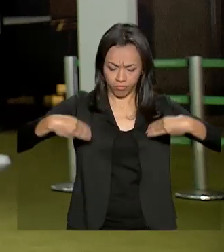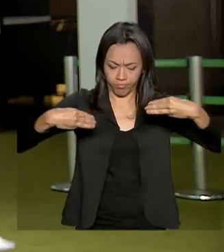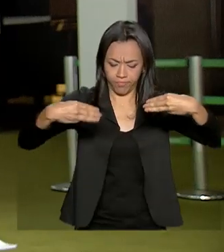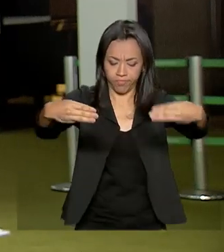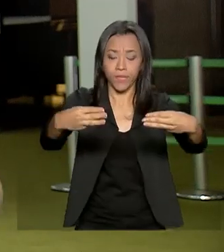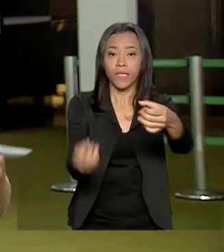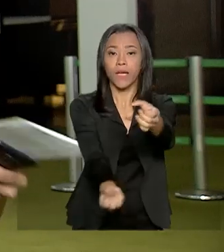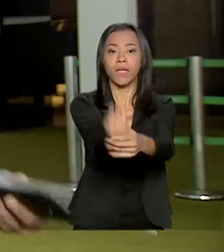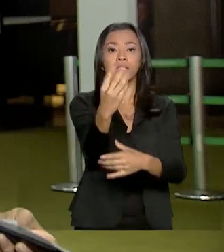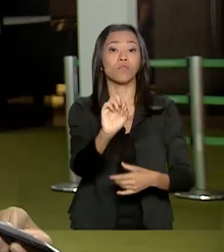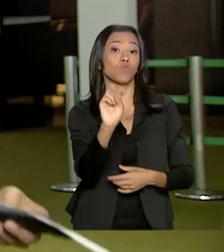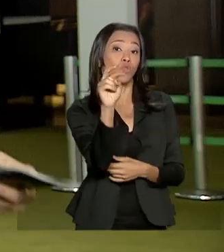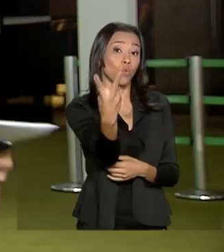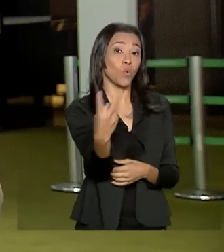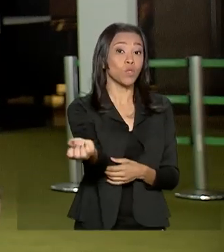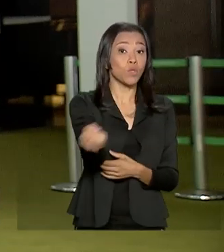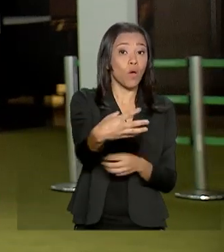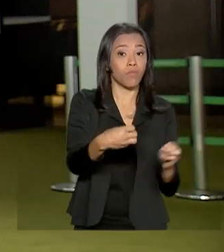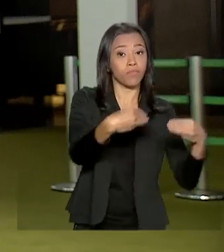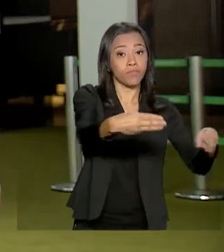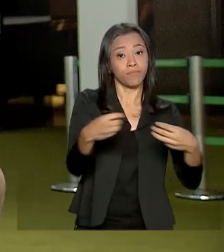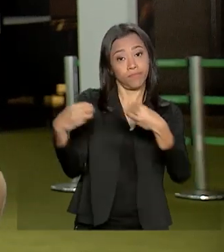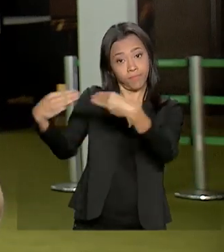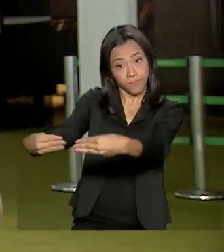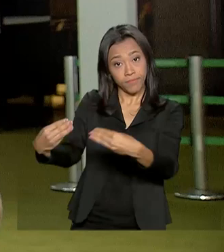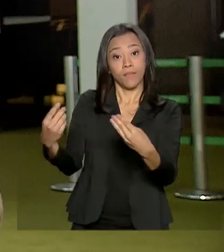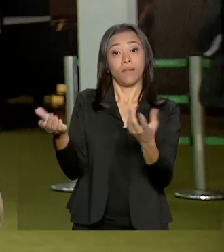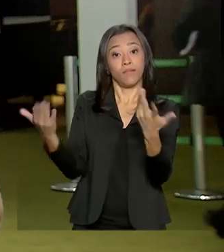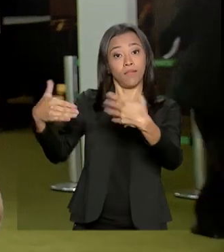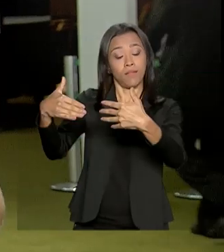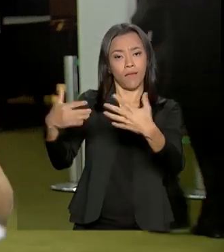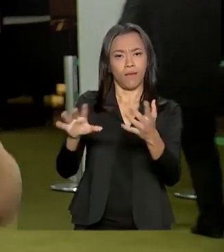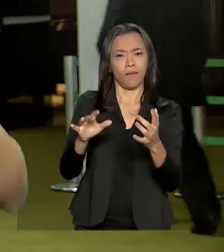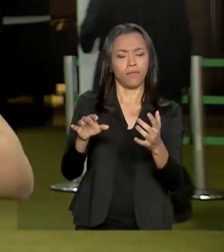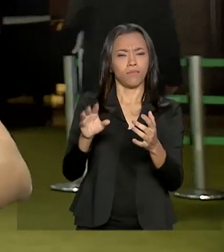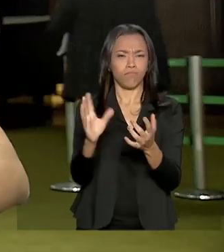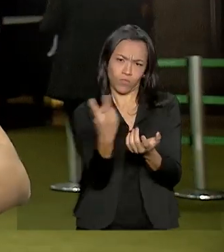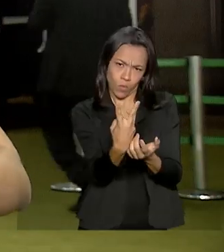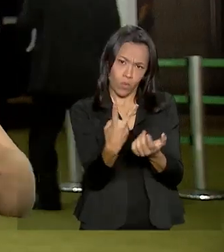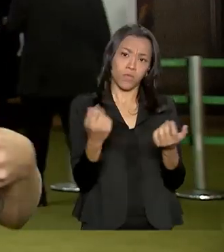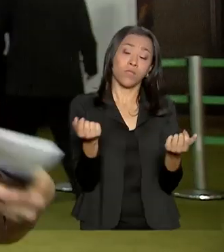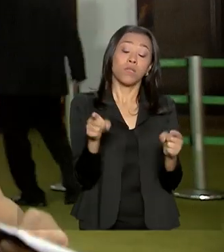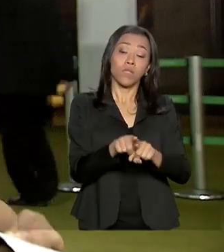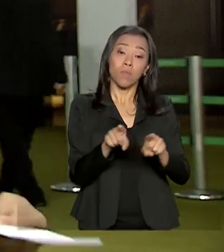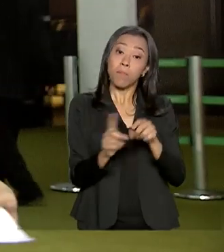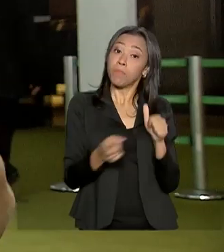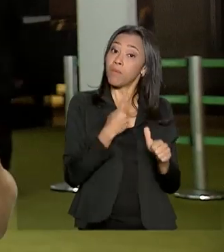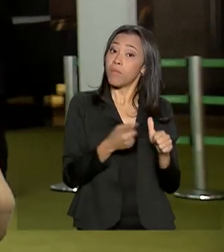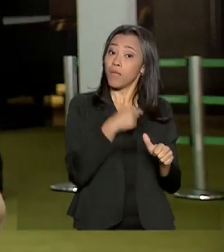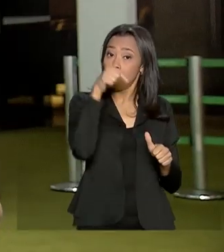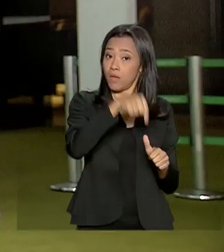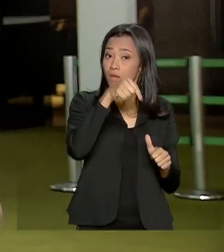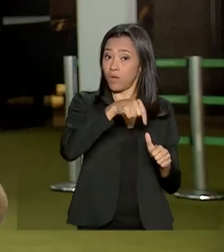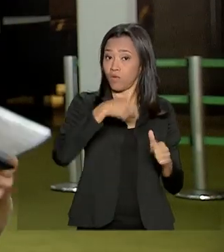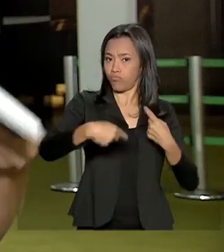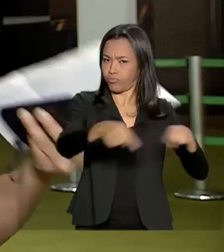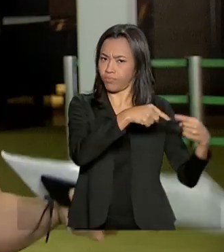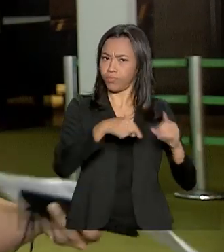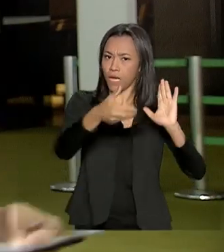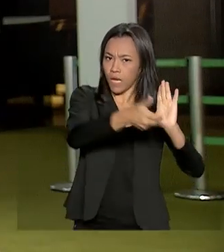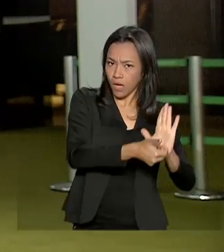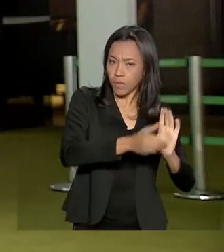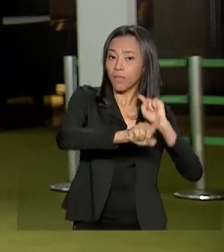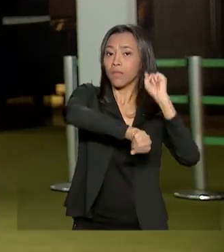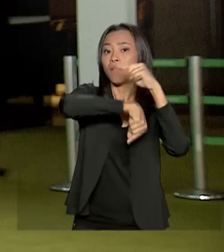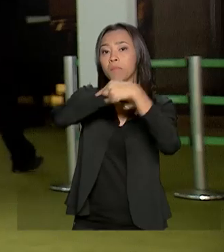de duas novas pastas das cidades e da integração. Essa discussão acontece nos plenários primeiro da Câmara, depois do Senado e deve acontecer até o dia